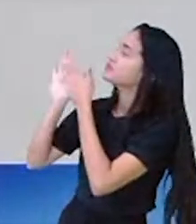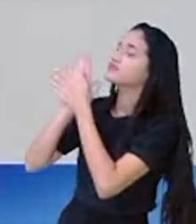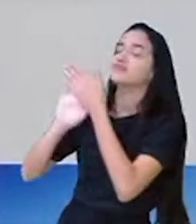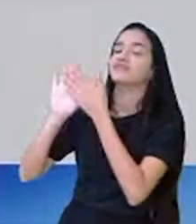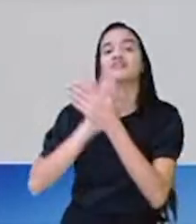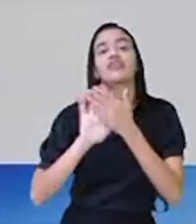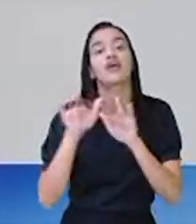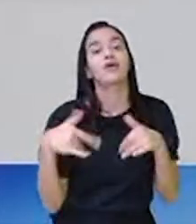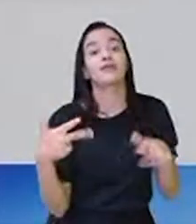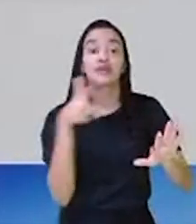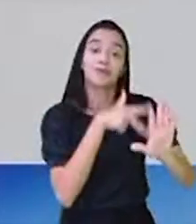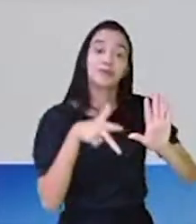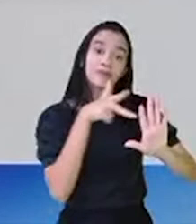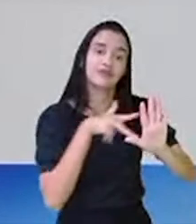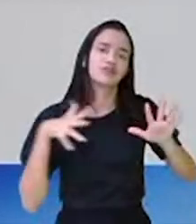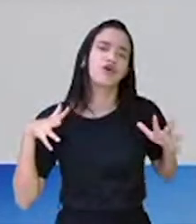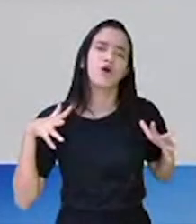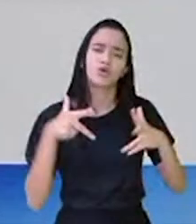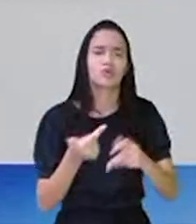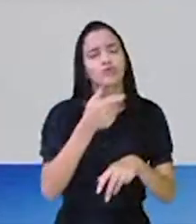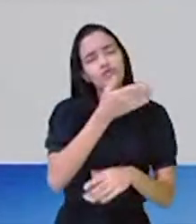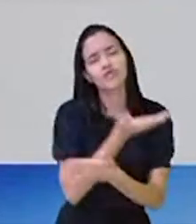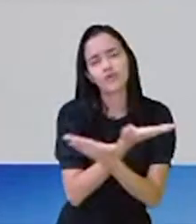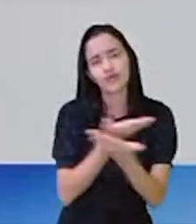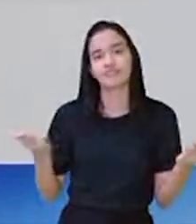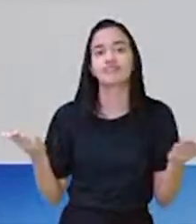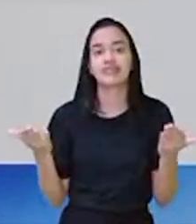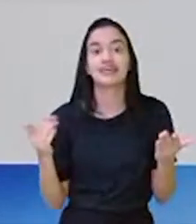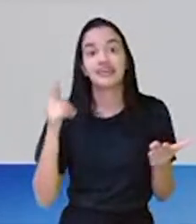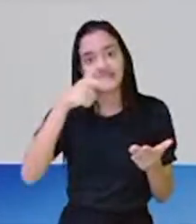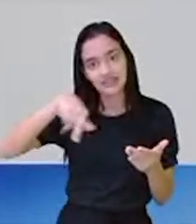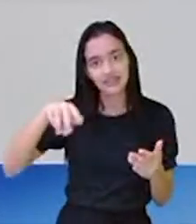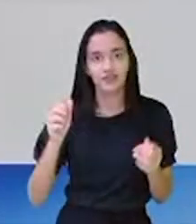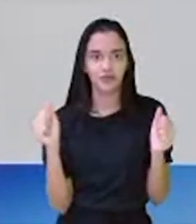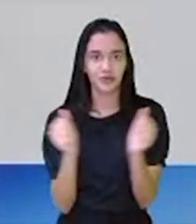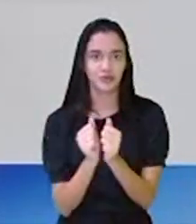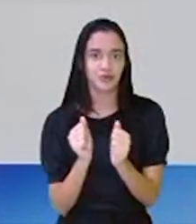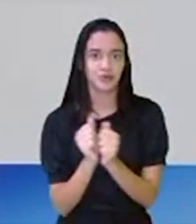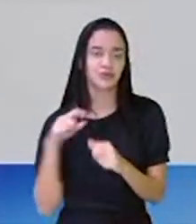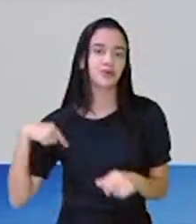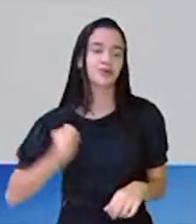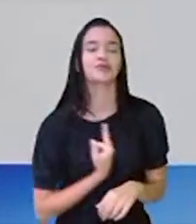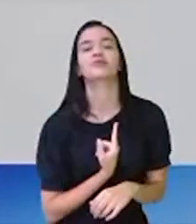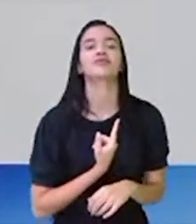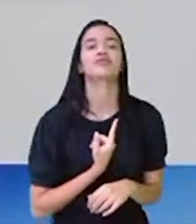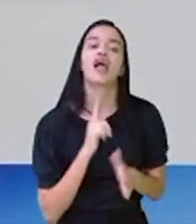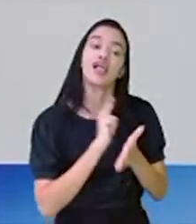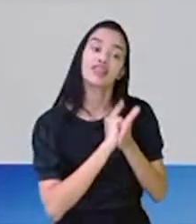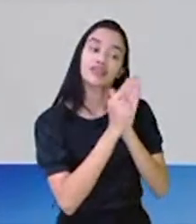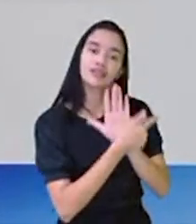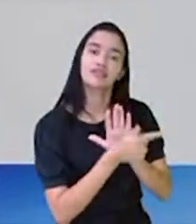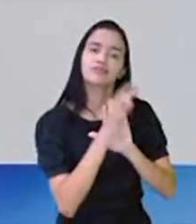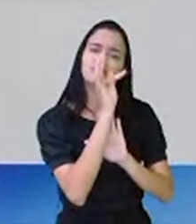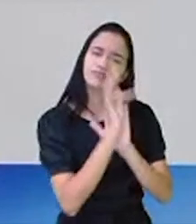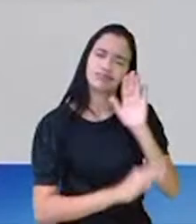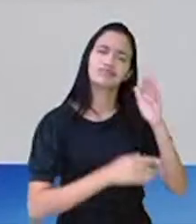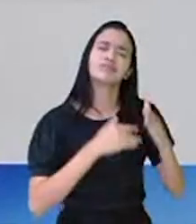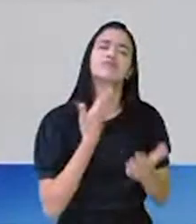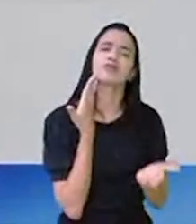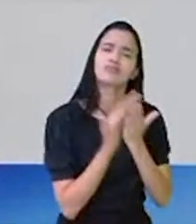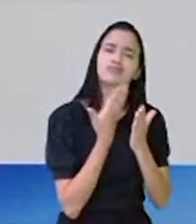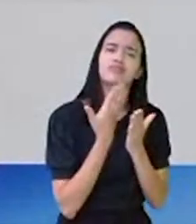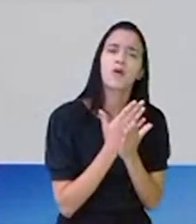obrigada, produção e obrigada a todos vocês que estavam aí conosco trabalhando esse gênero textual aí que a gente